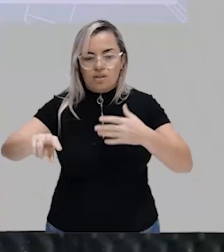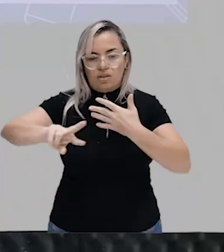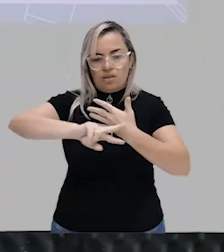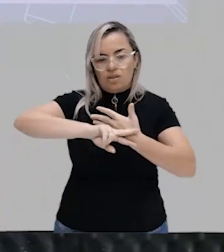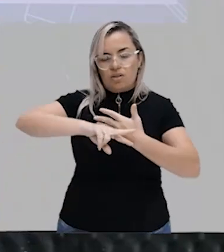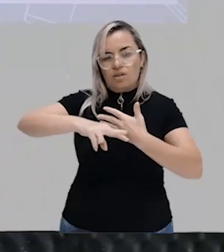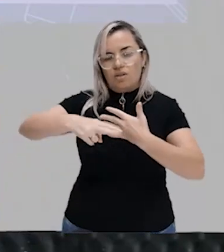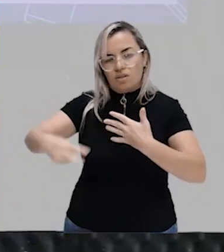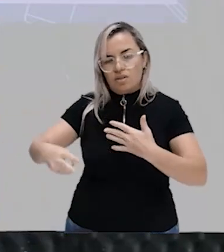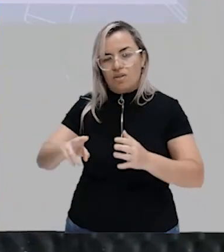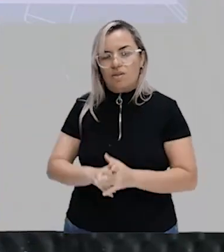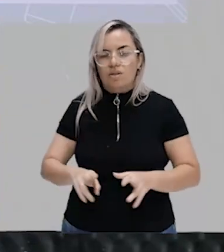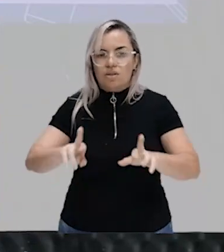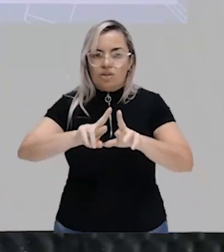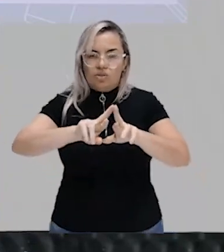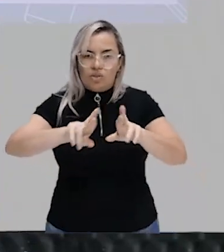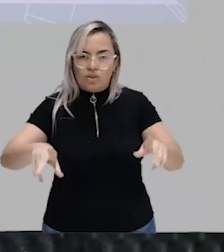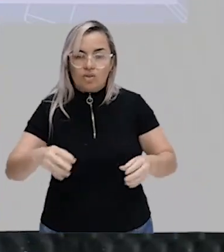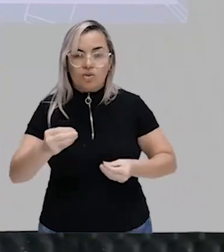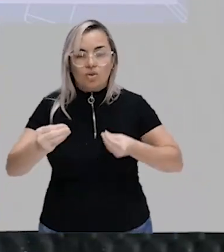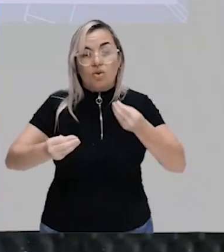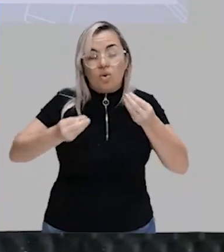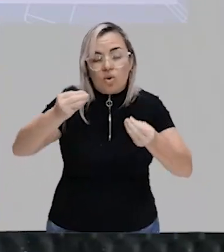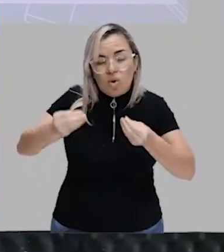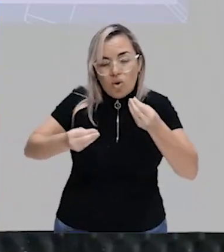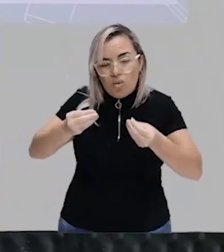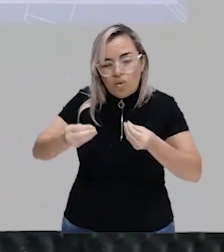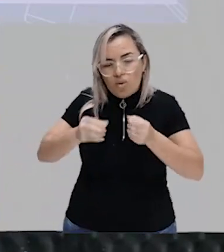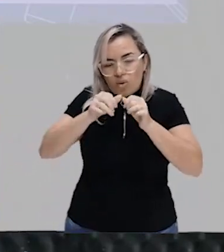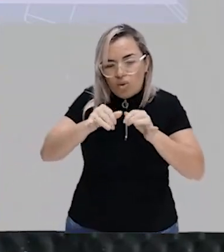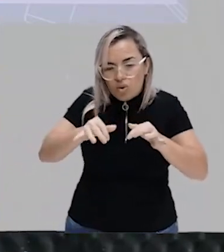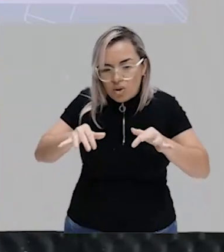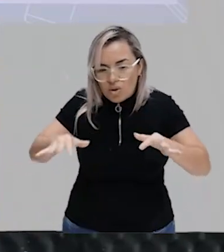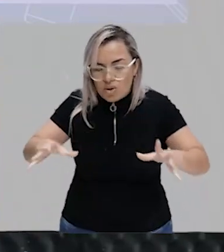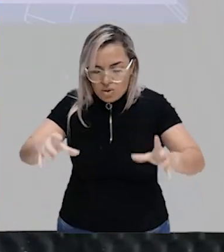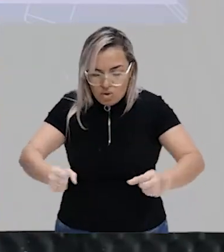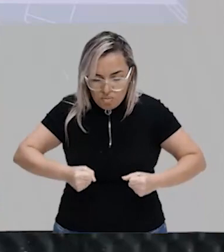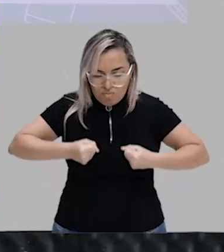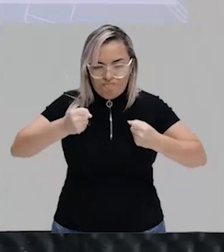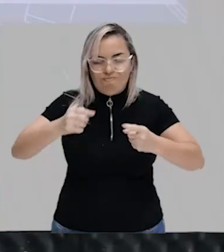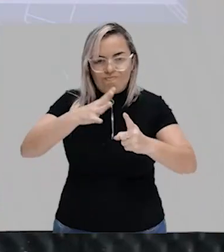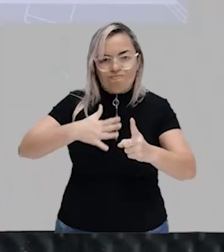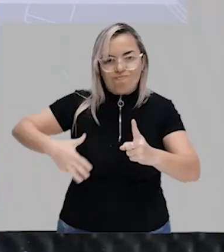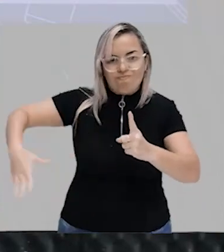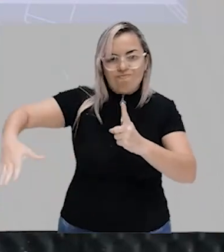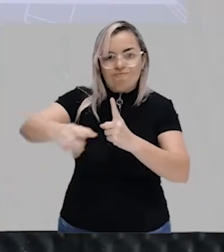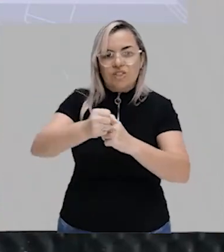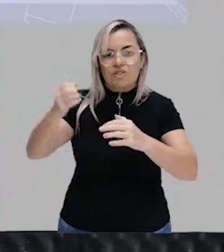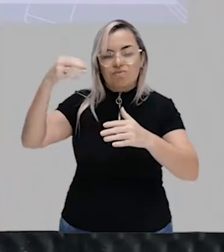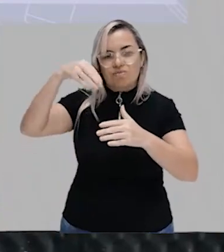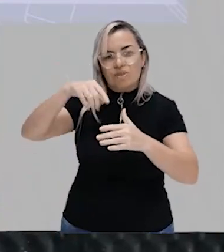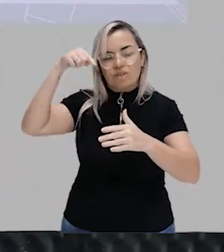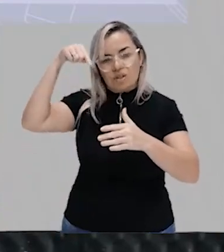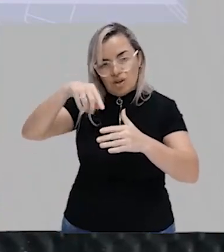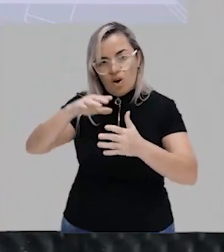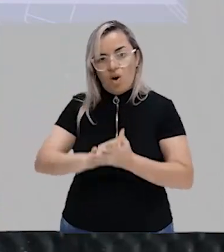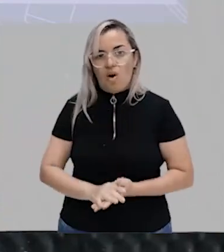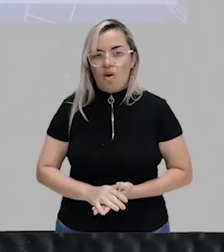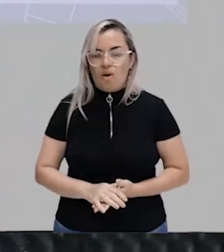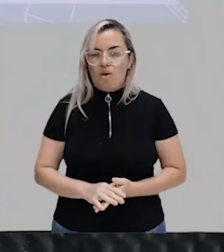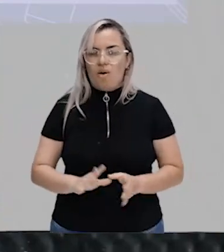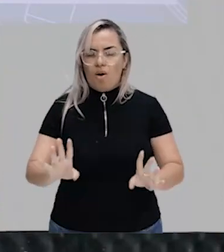das diferentes maneiras de distribuição do poder na sociedade. Olha a diferença.